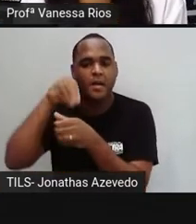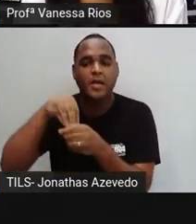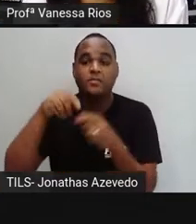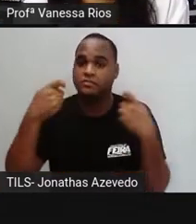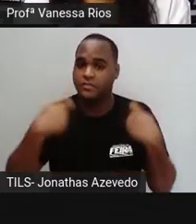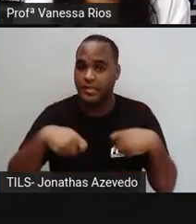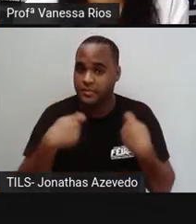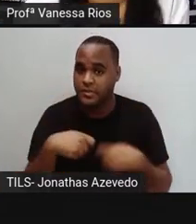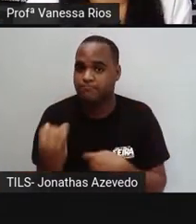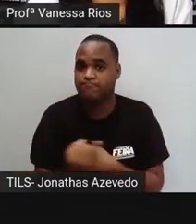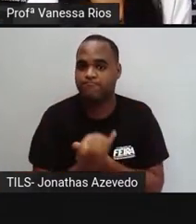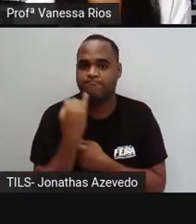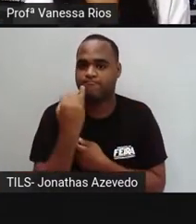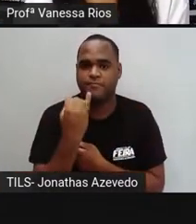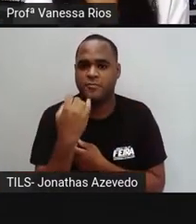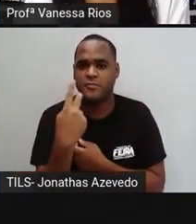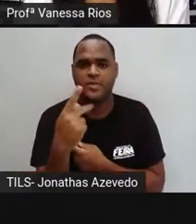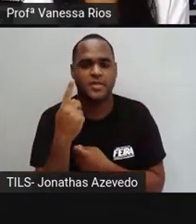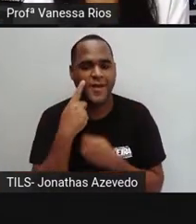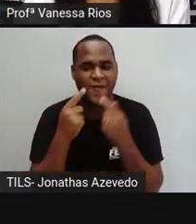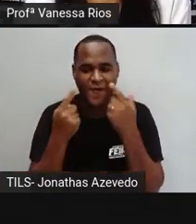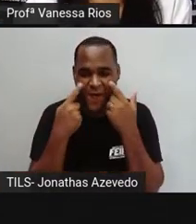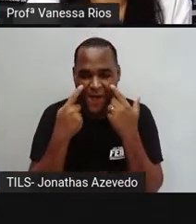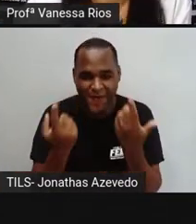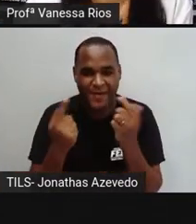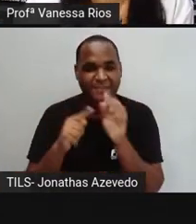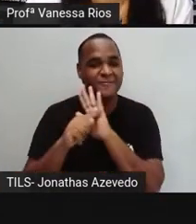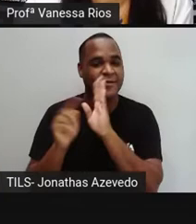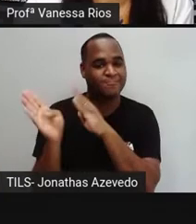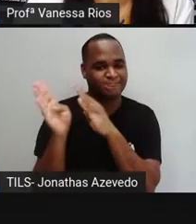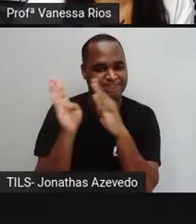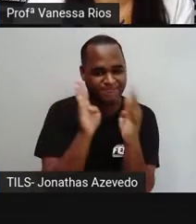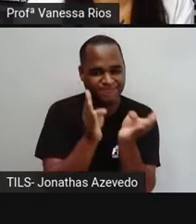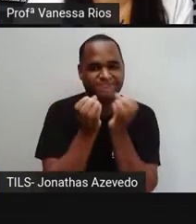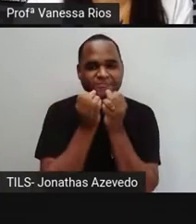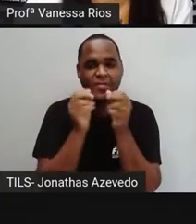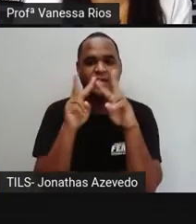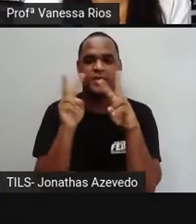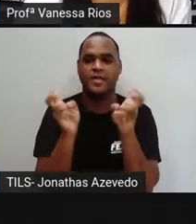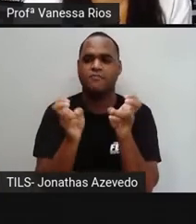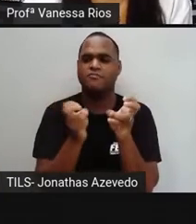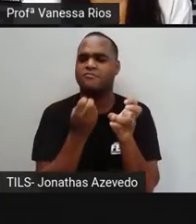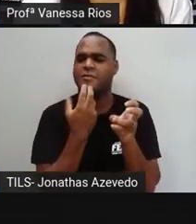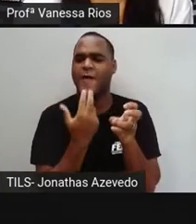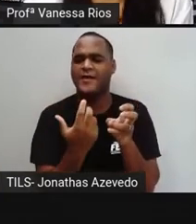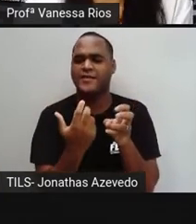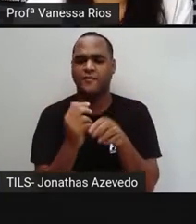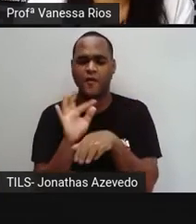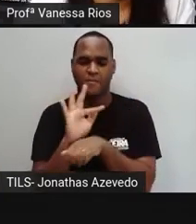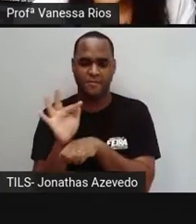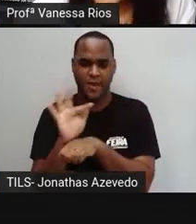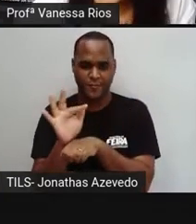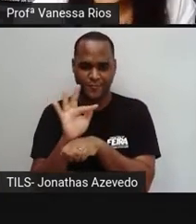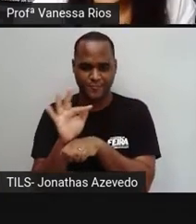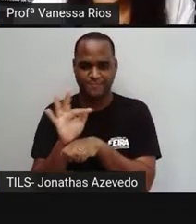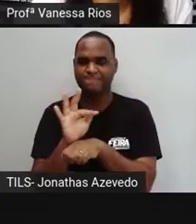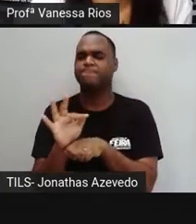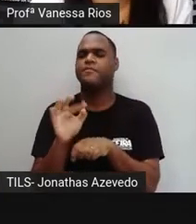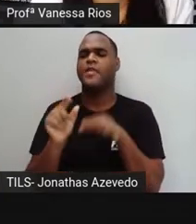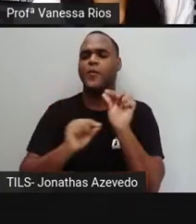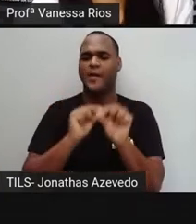necessidade. A gente vai assistir a um vídeo agora que tem como título aí, ó, o que é a linguagem formal.